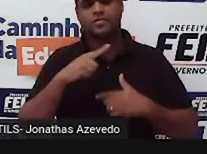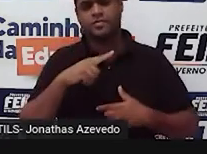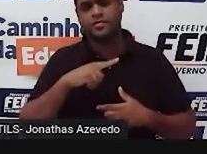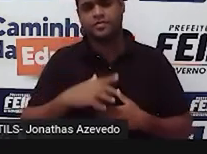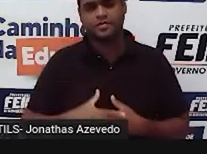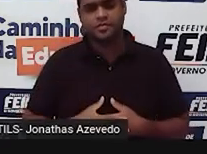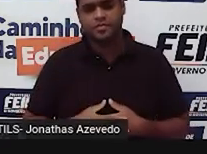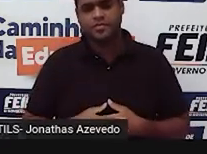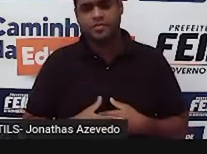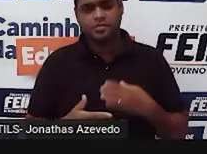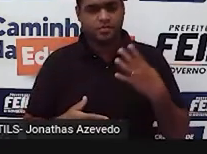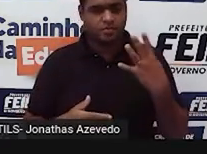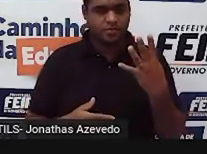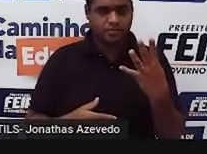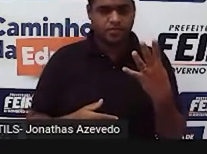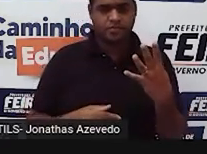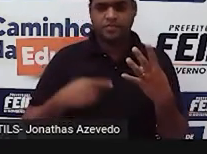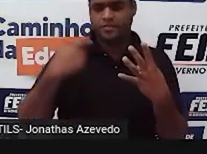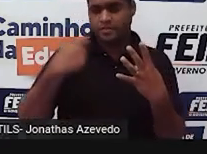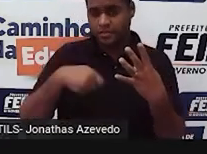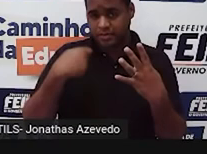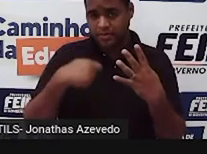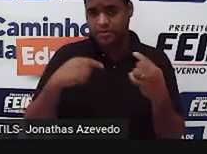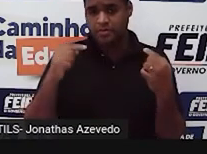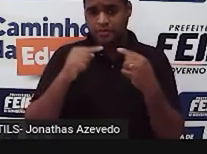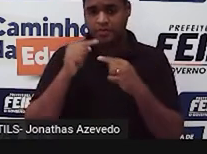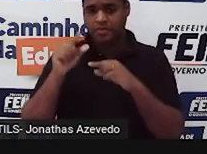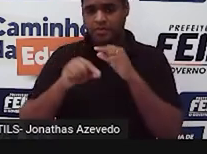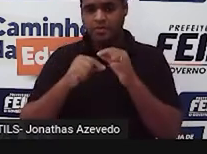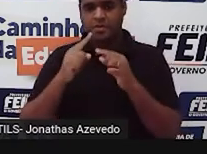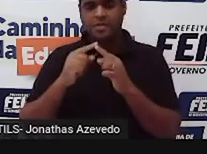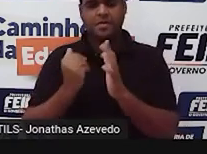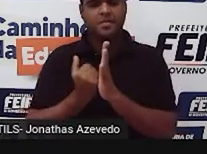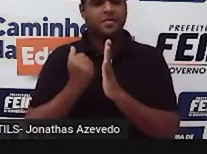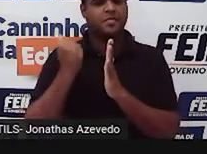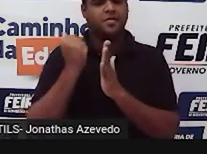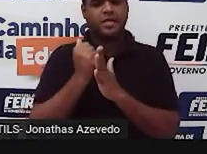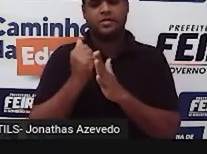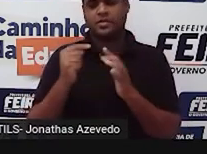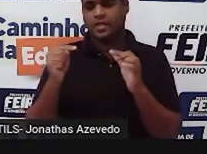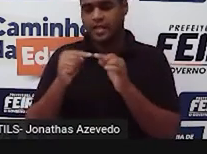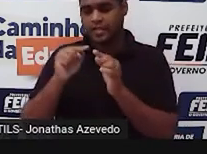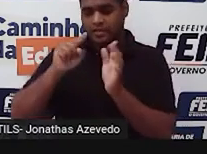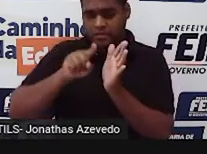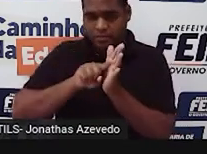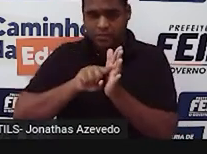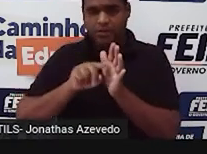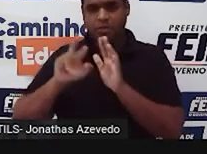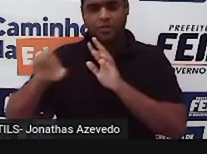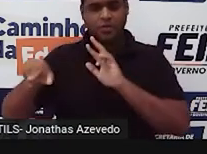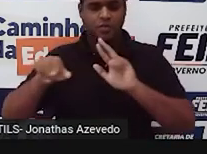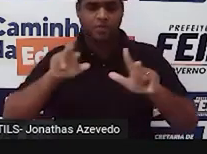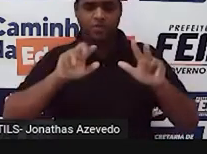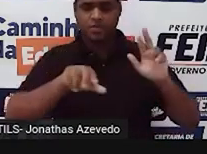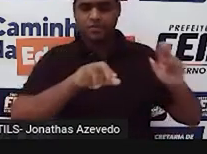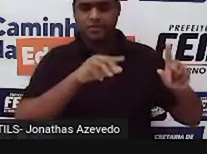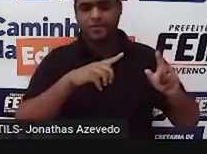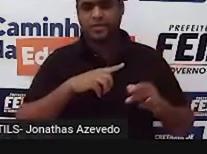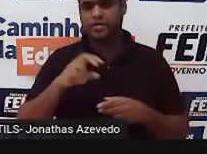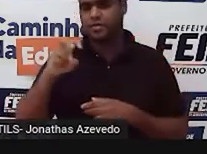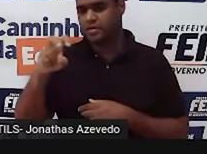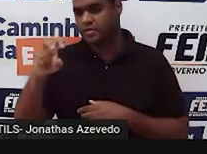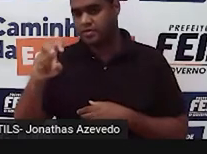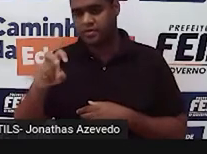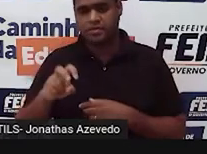O lado 4 precisa ser maior do que a subtração dos outros que sobraram. O 5 e o